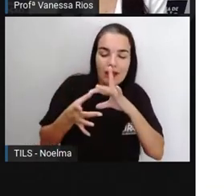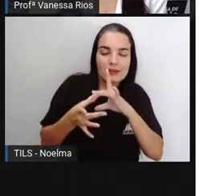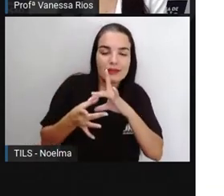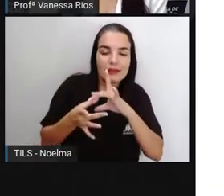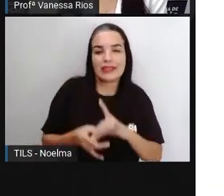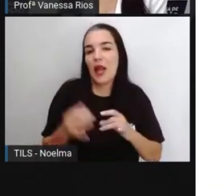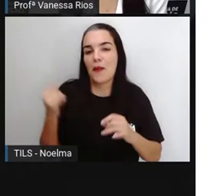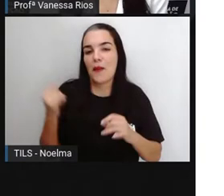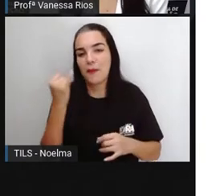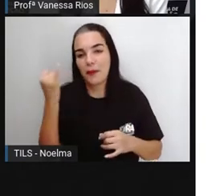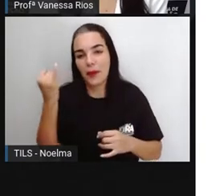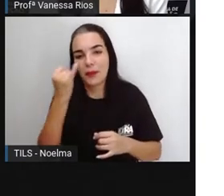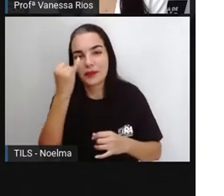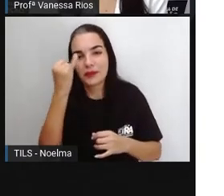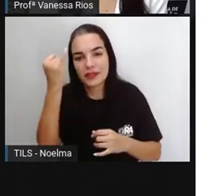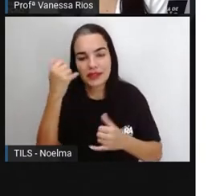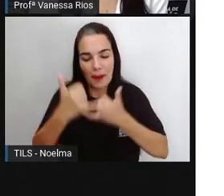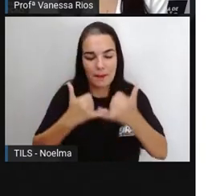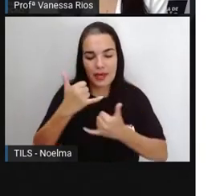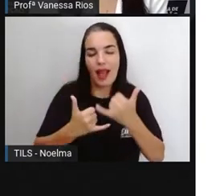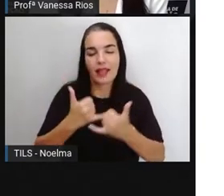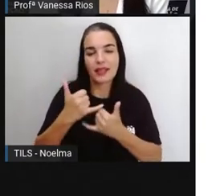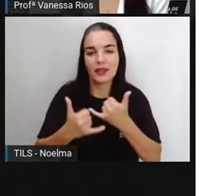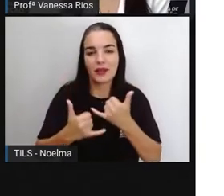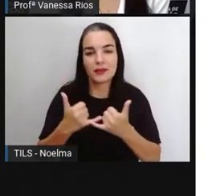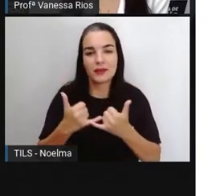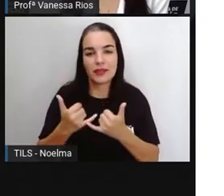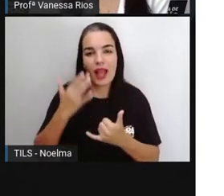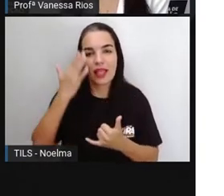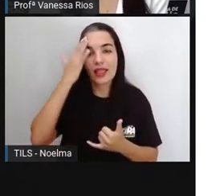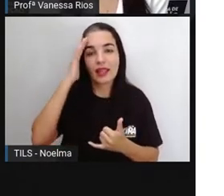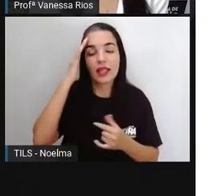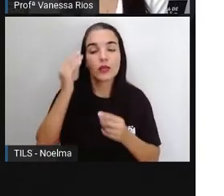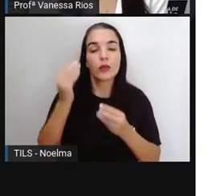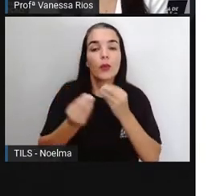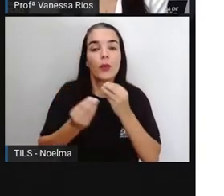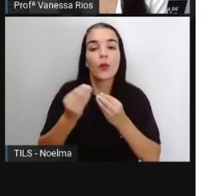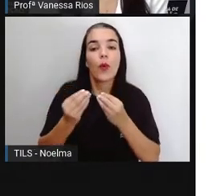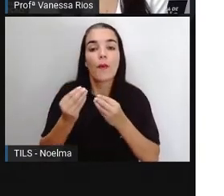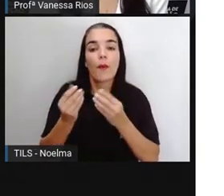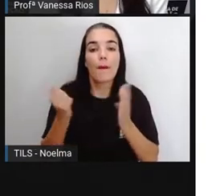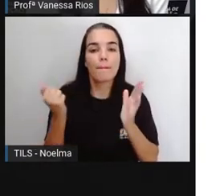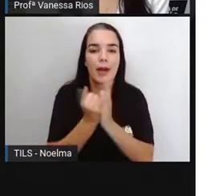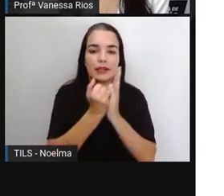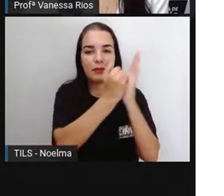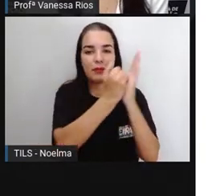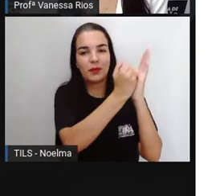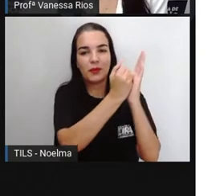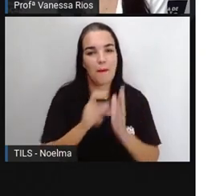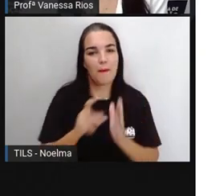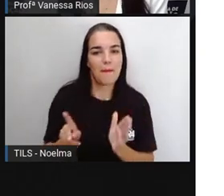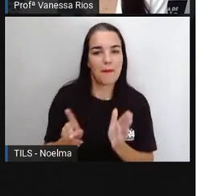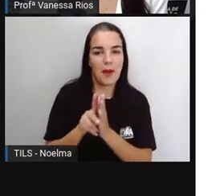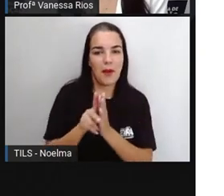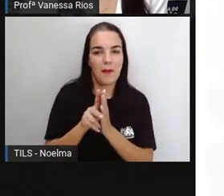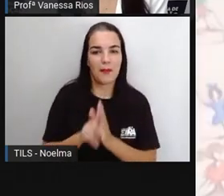qual a importância das brincadeiras, entendendo essas brincadeiras como patrimônios.